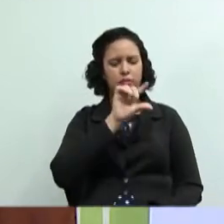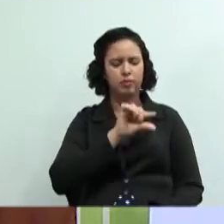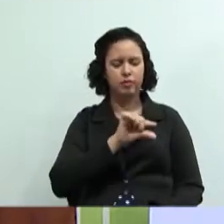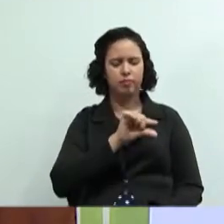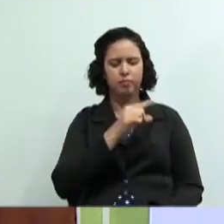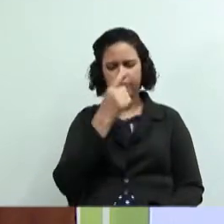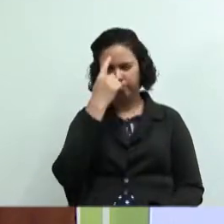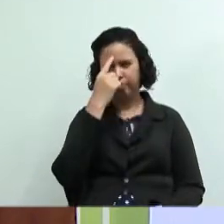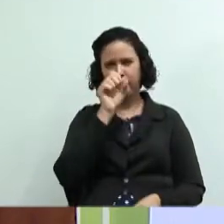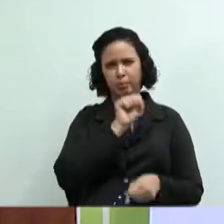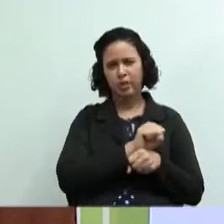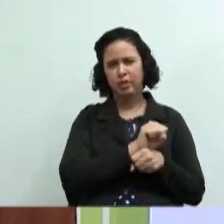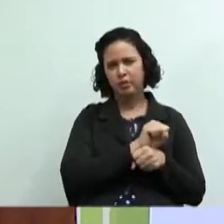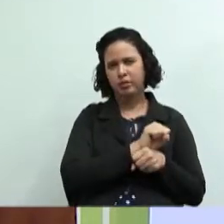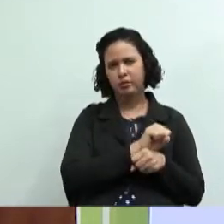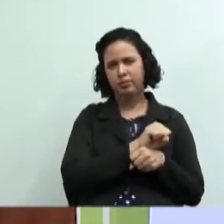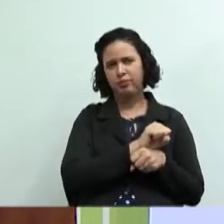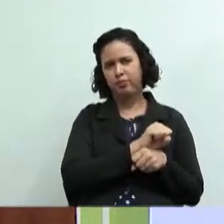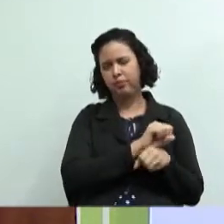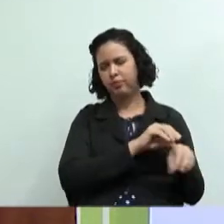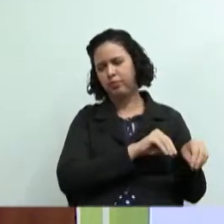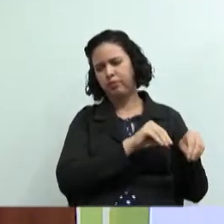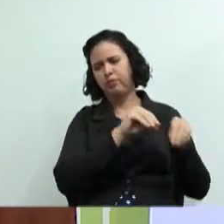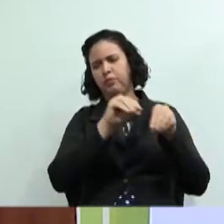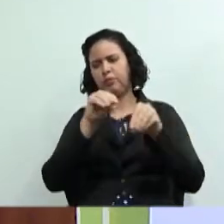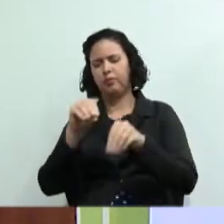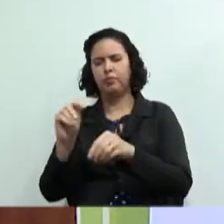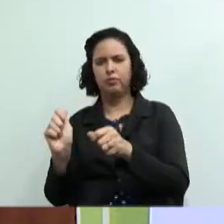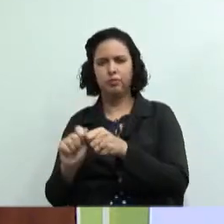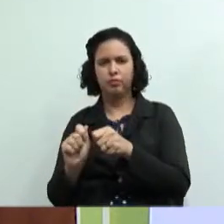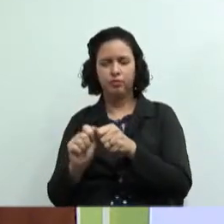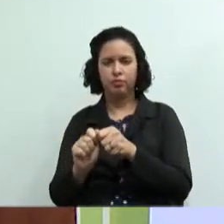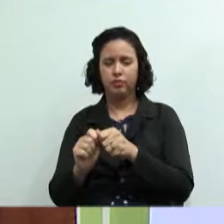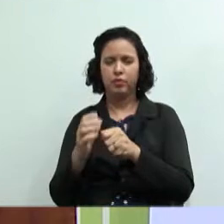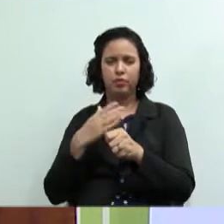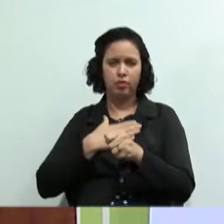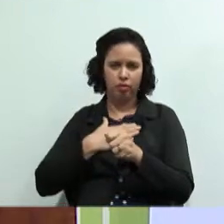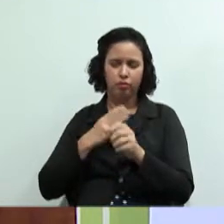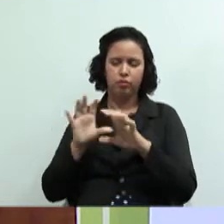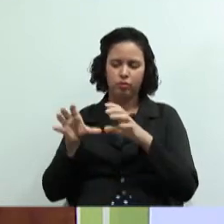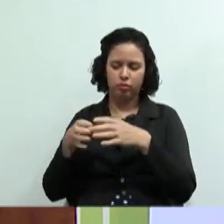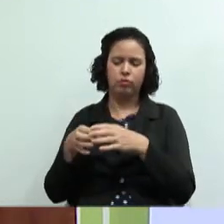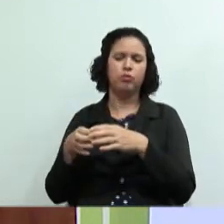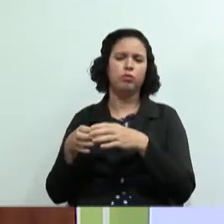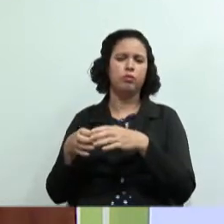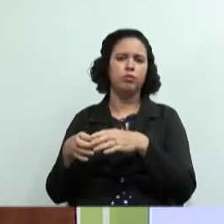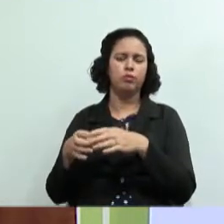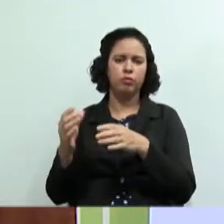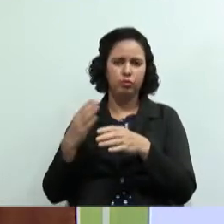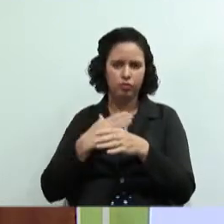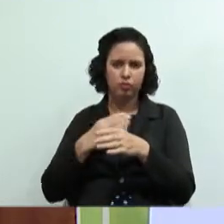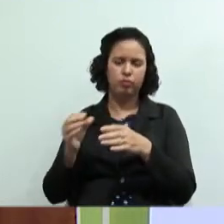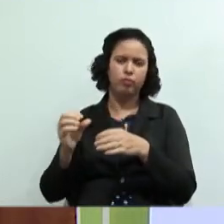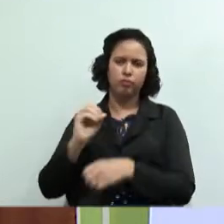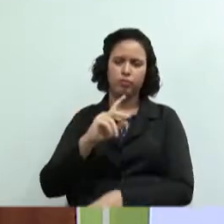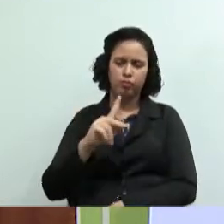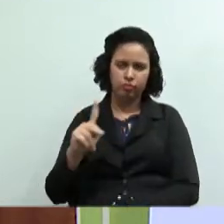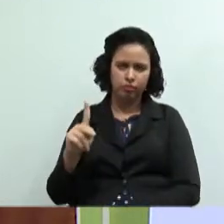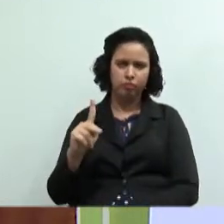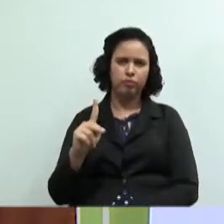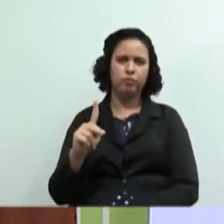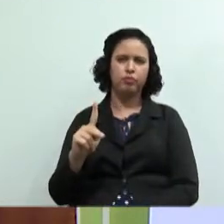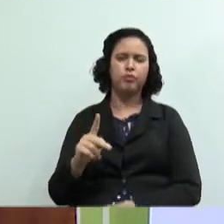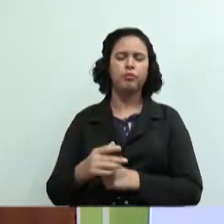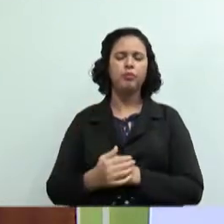organizam e falam vamos sair daqui vamos montar nossa firma para que ganhemos nosso dinheiro de forma mais justa ou então aquele